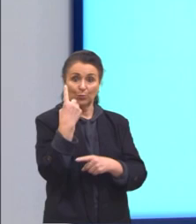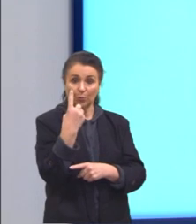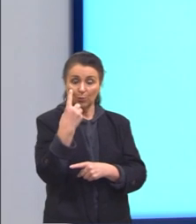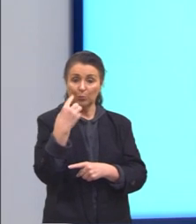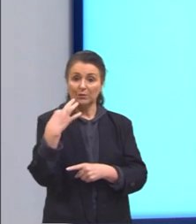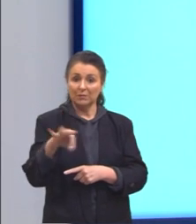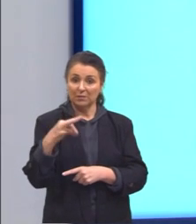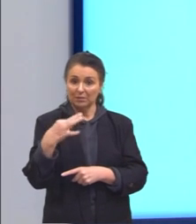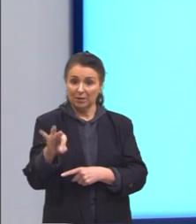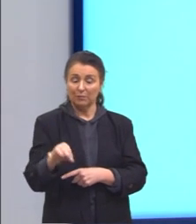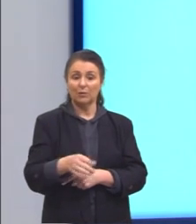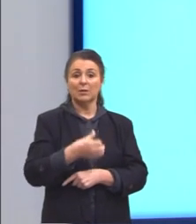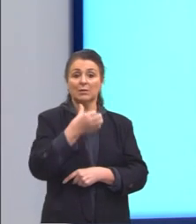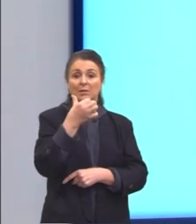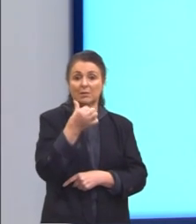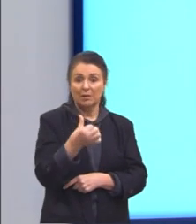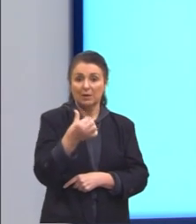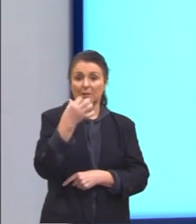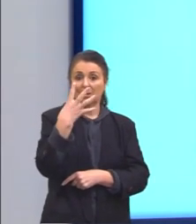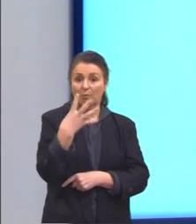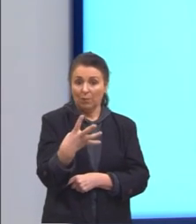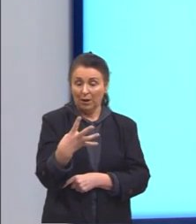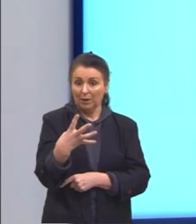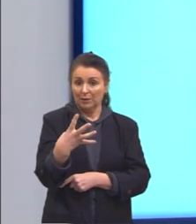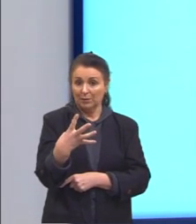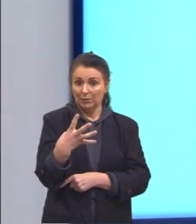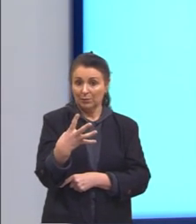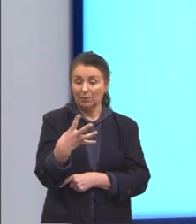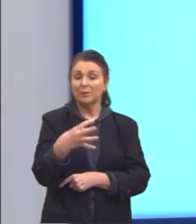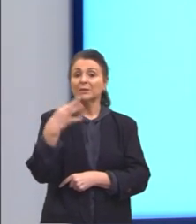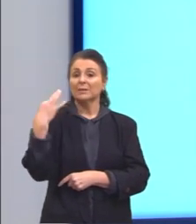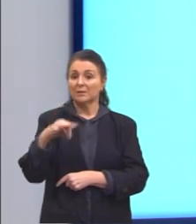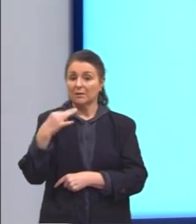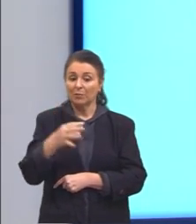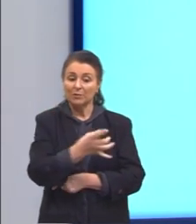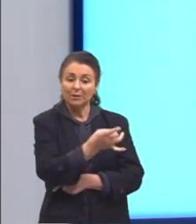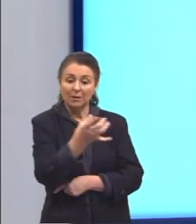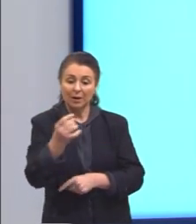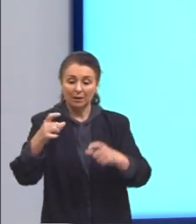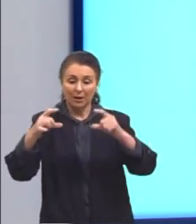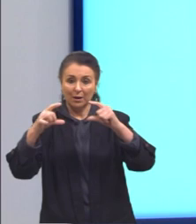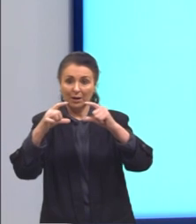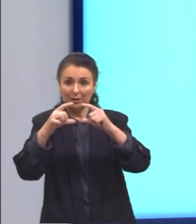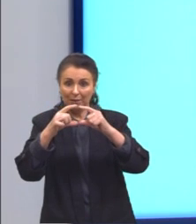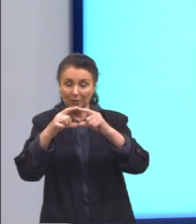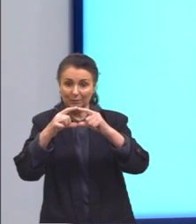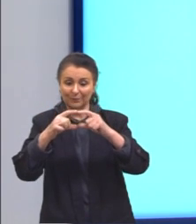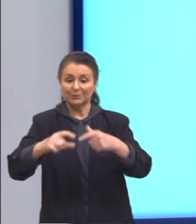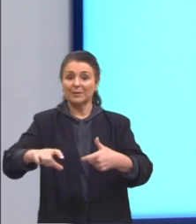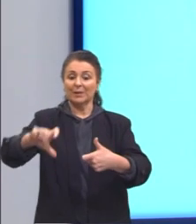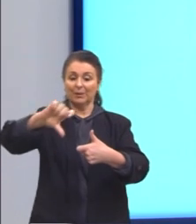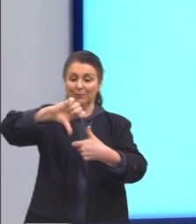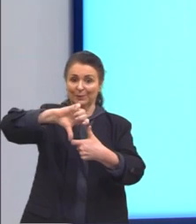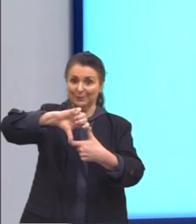um total de 64 centavos por cartão do formato de um quadrado.